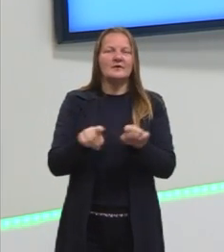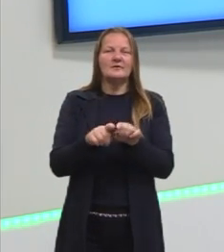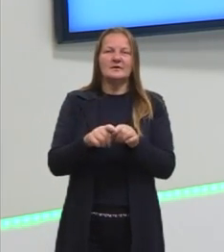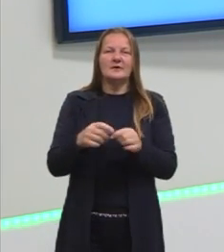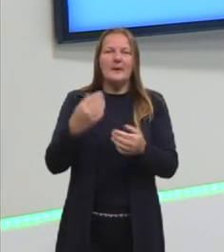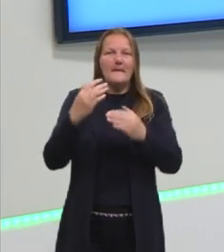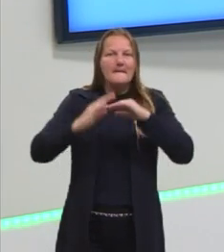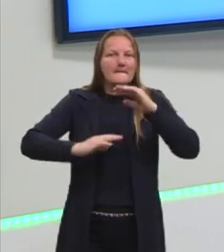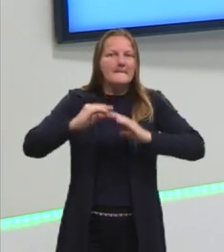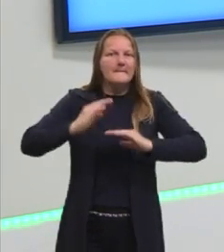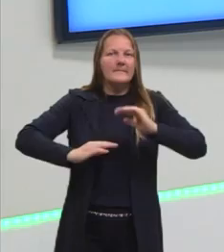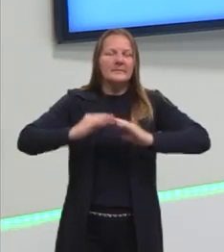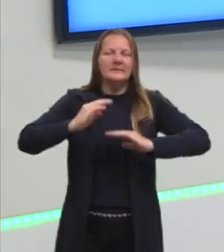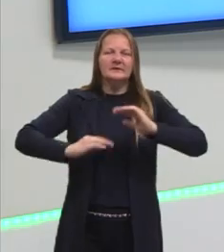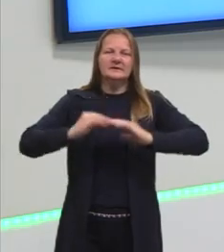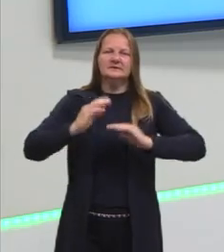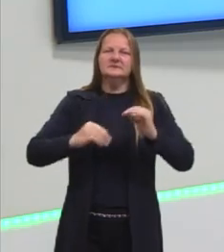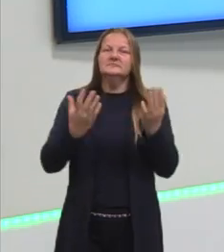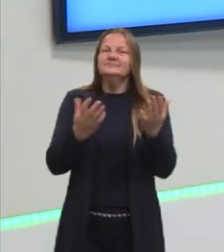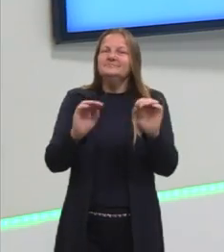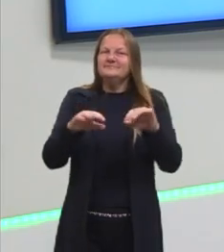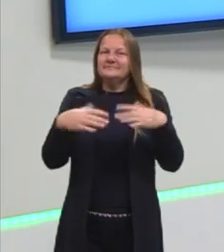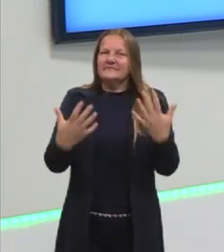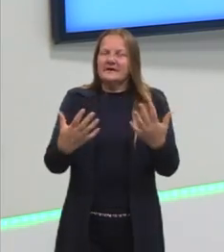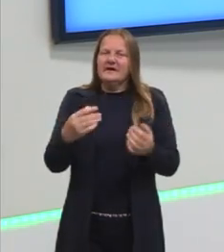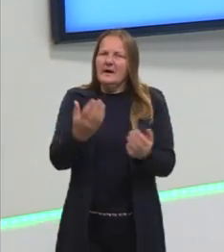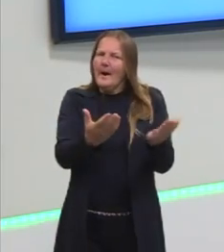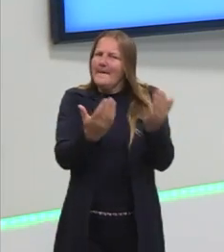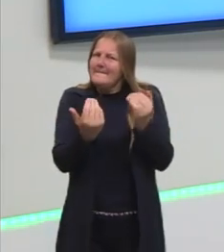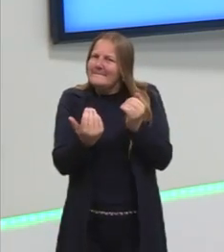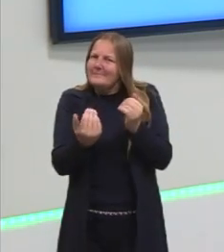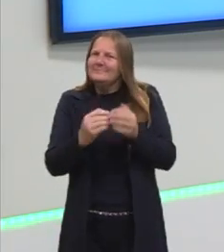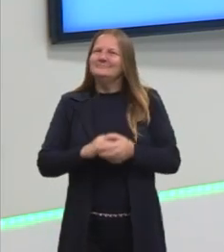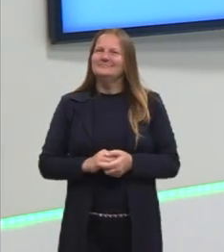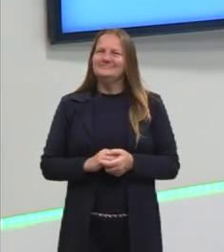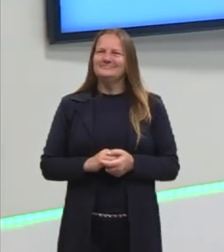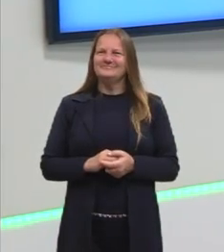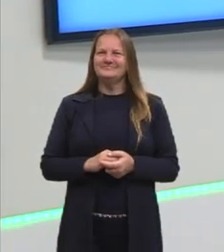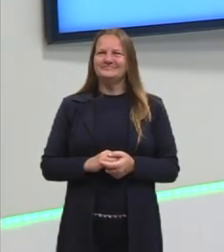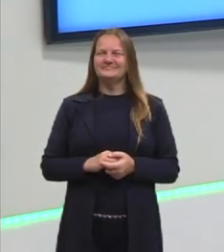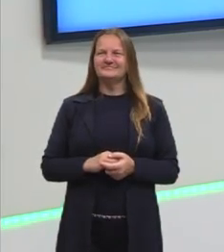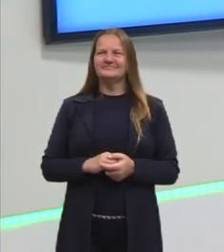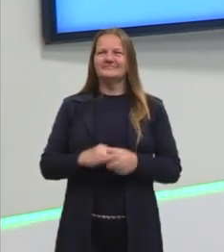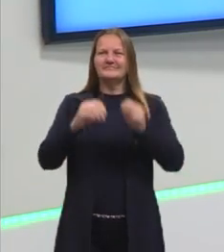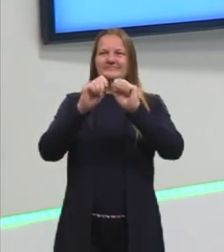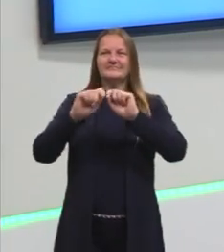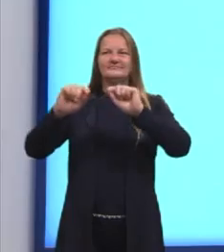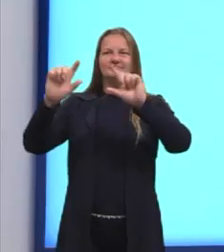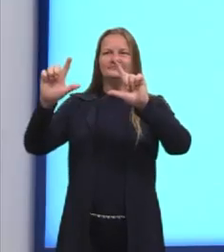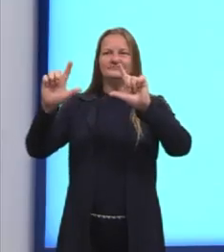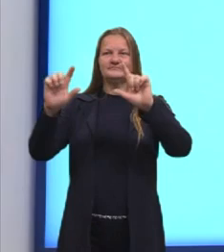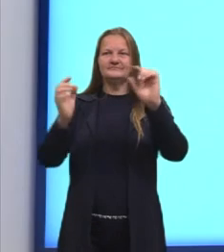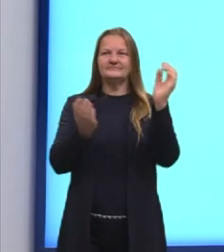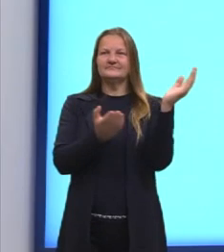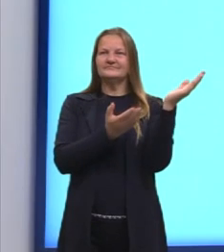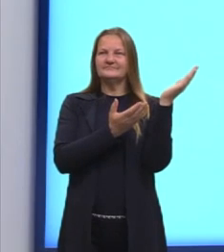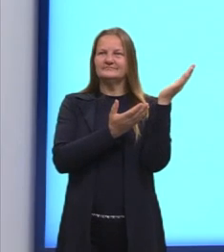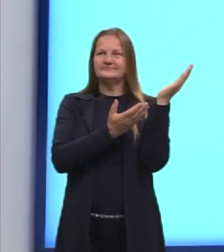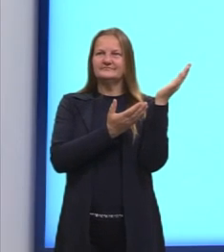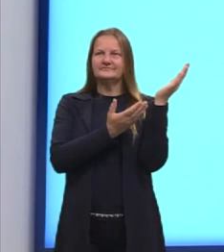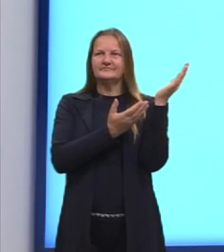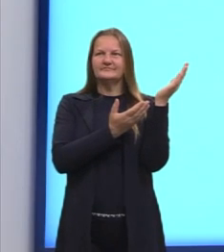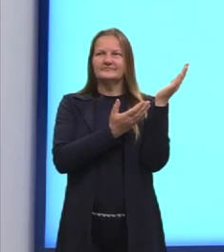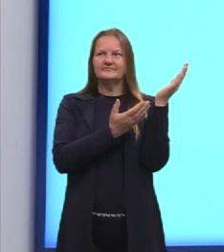praticando. Então, gente, vamos lá. Eu trouxe aqui esse slide que foi o finalzinho da aula anterior,